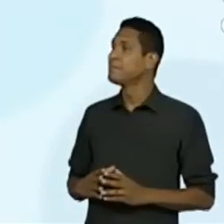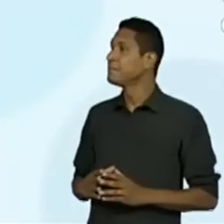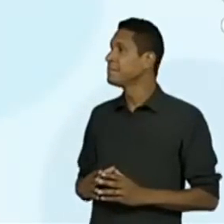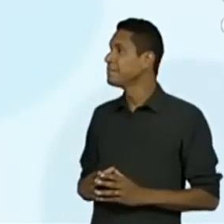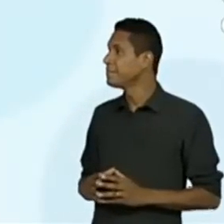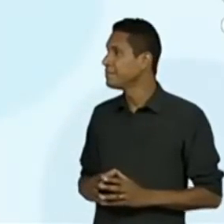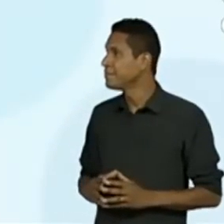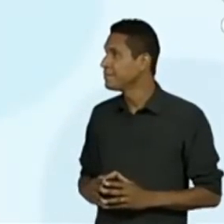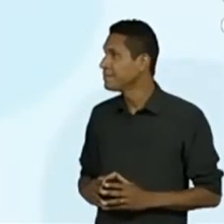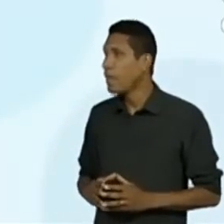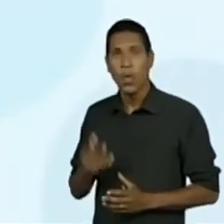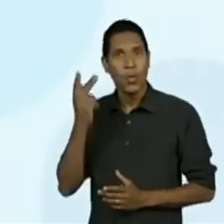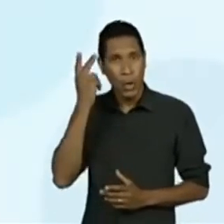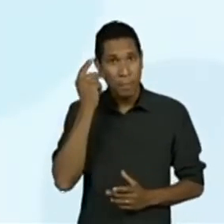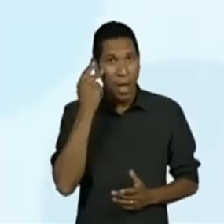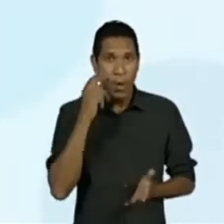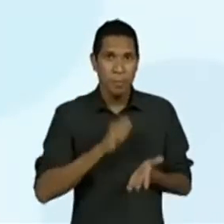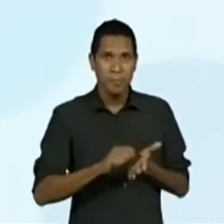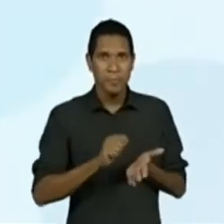Formato comum.